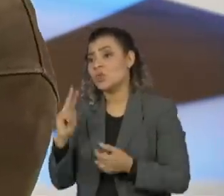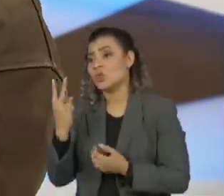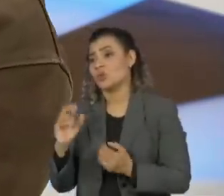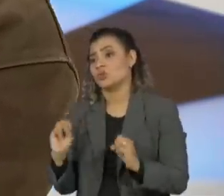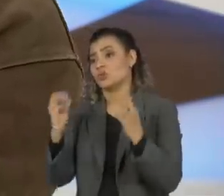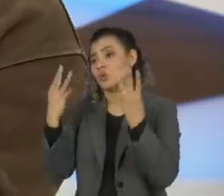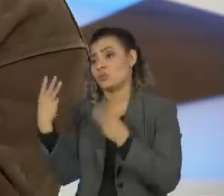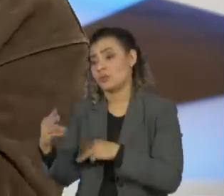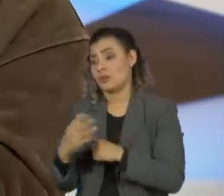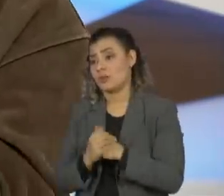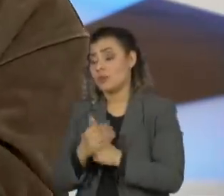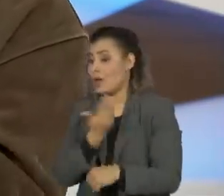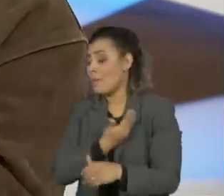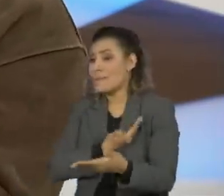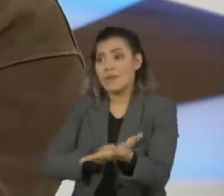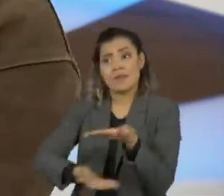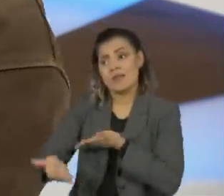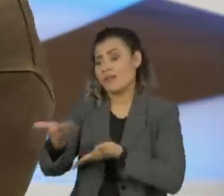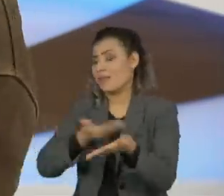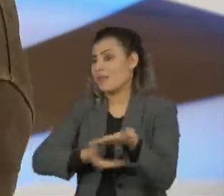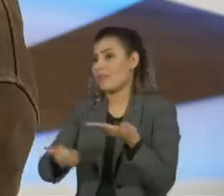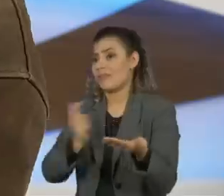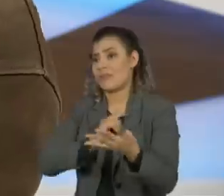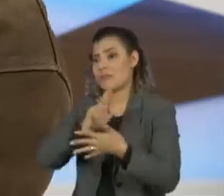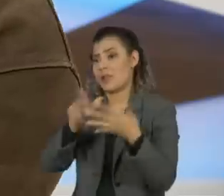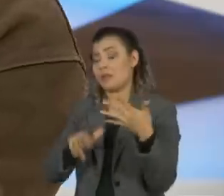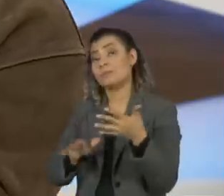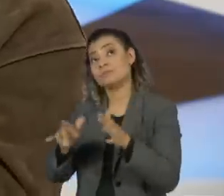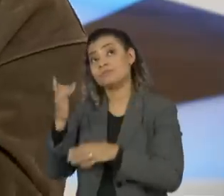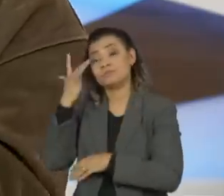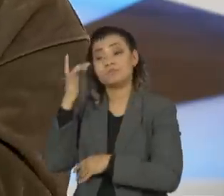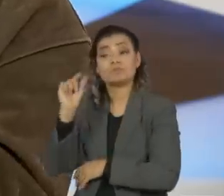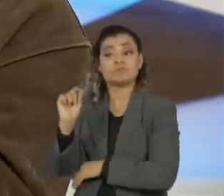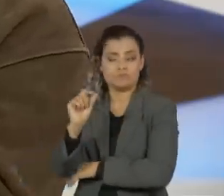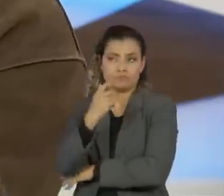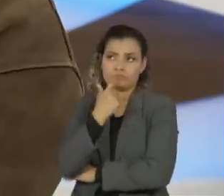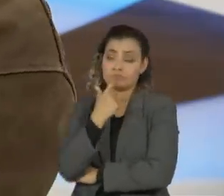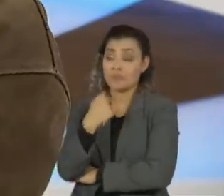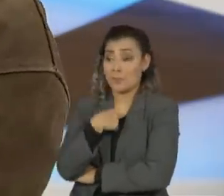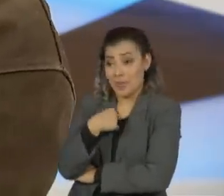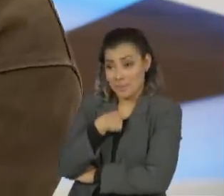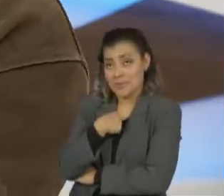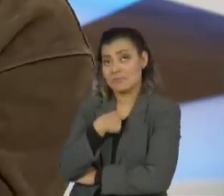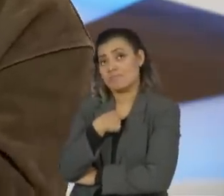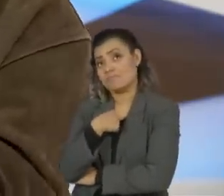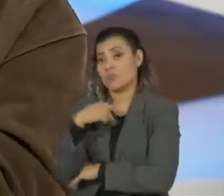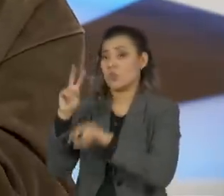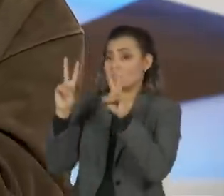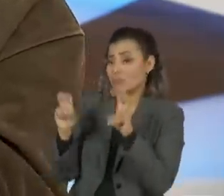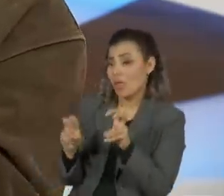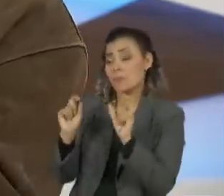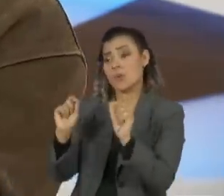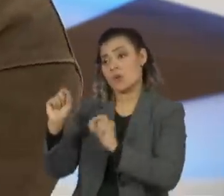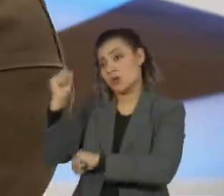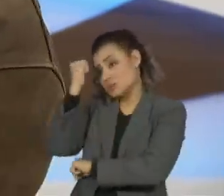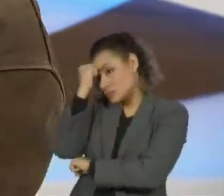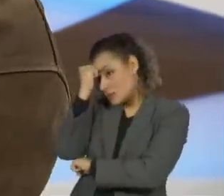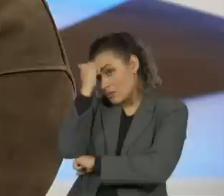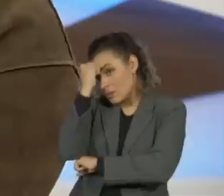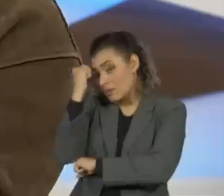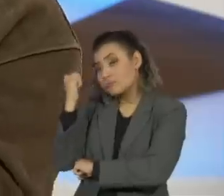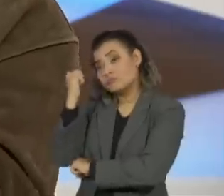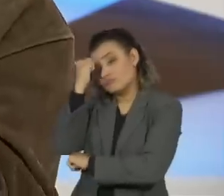gente fez, ficamos amicíssimos, entendeu? Então, eu acho o seguinte, para mim, quando fala sobre sertanejo, eu acho que